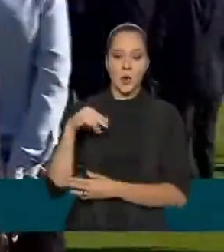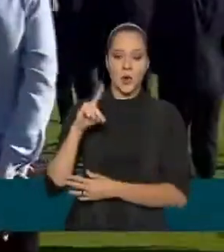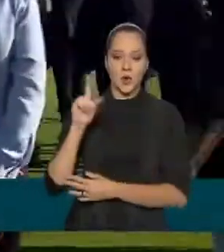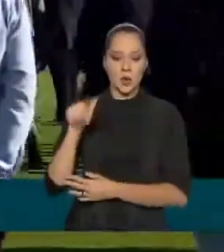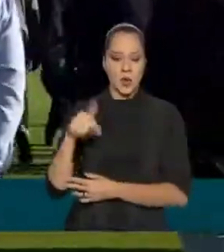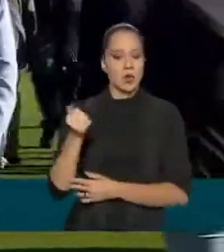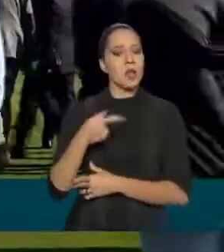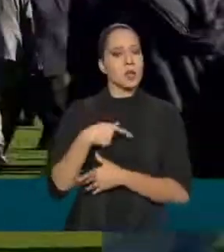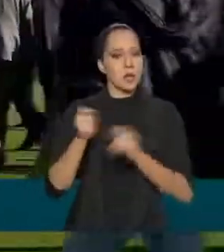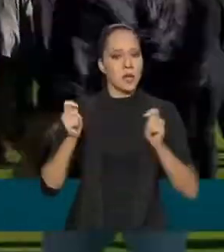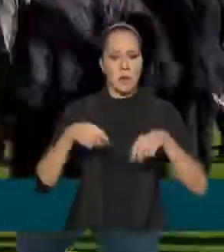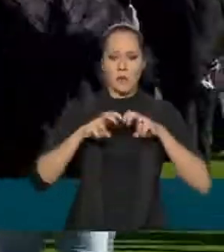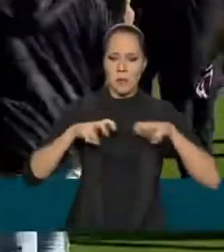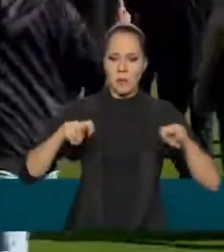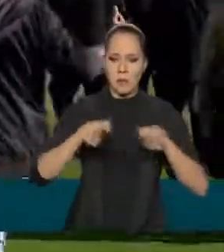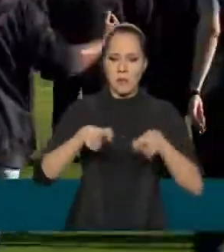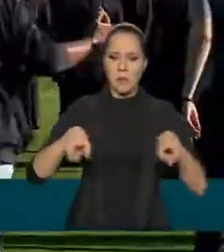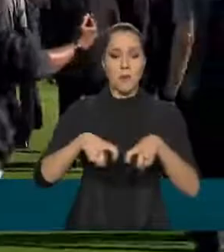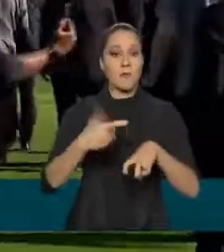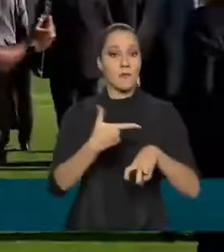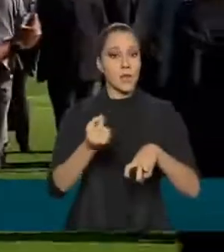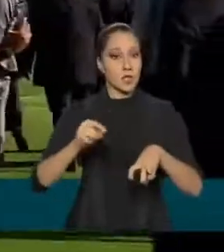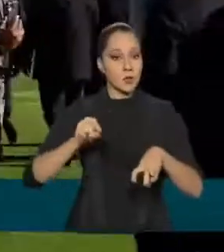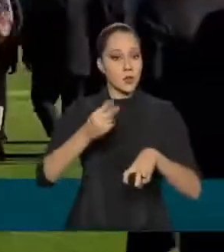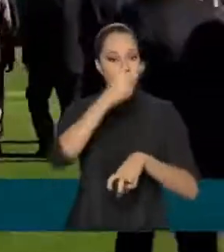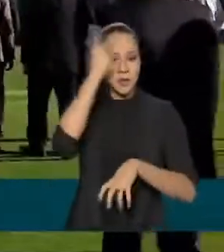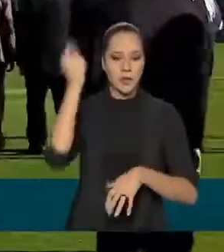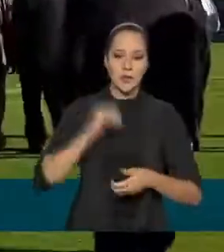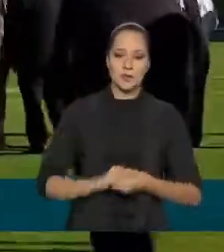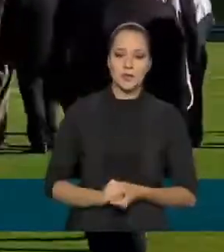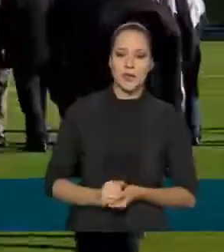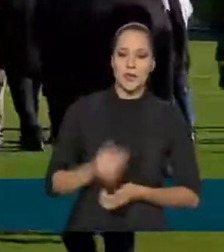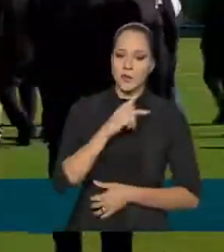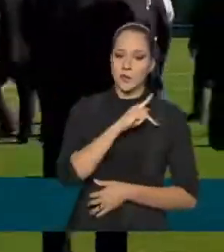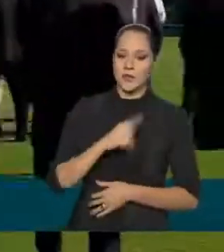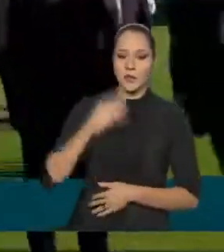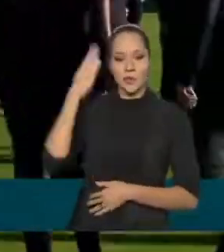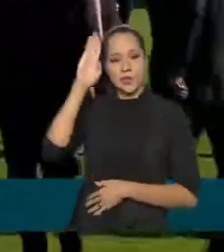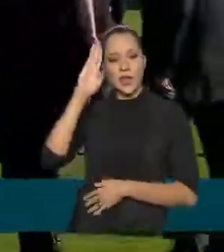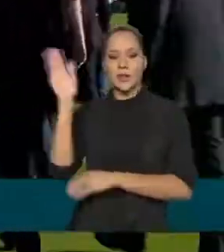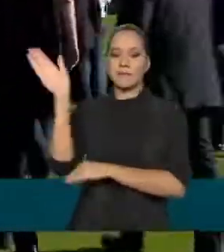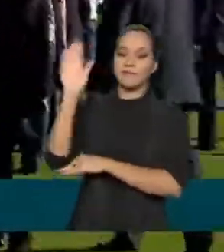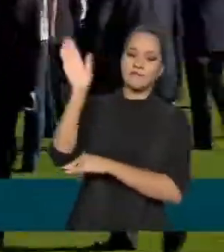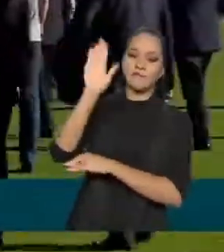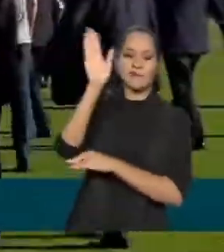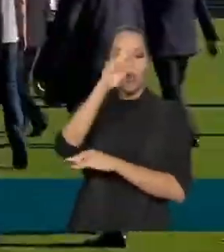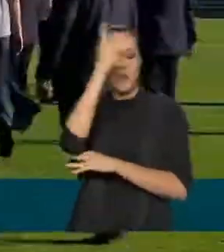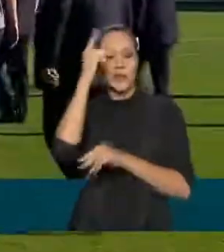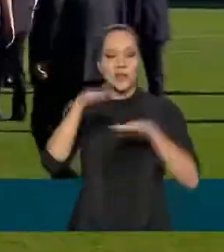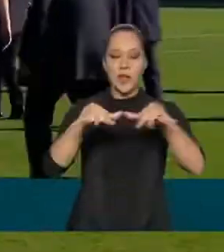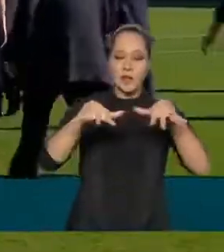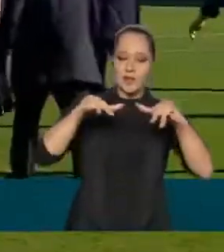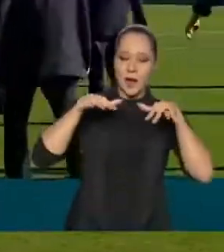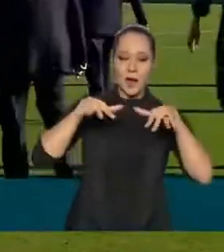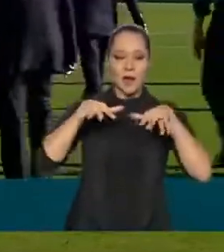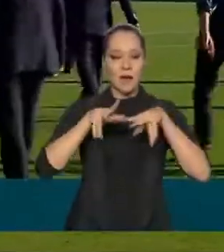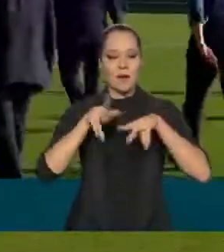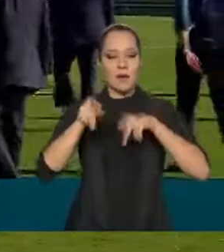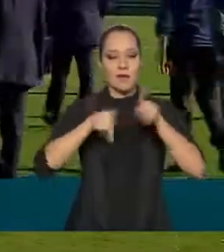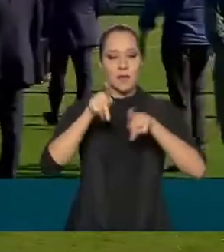para 20 mil pessoas. O presidente Jair Bolsonaro acena para populares que se encontram ali na arquibancada do estádio.